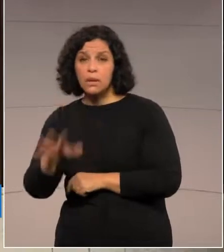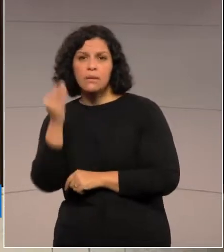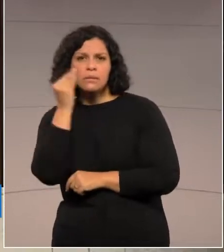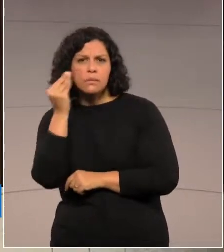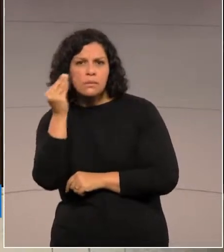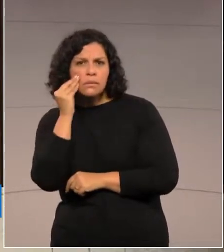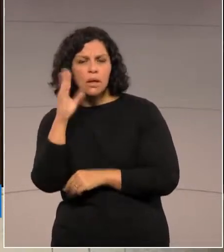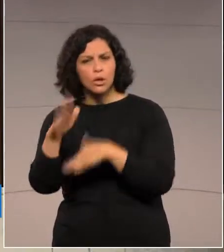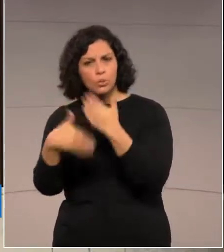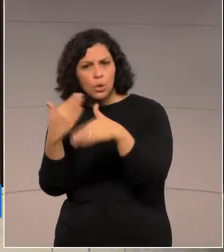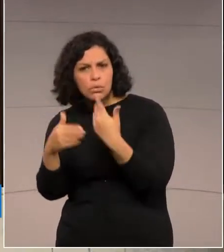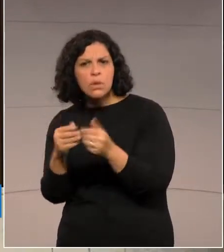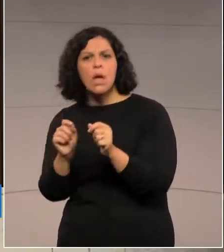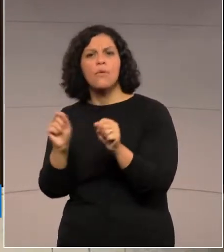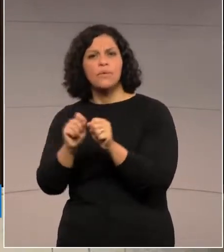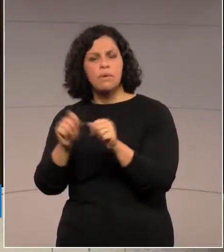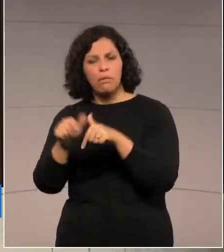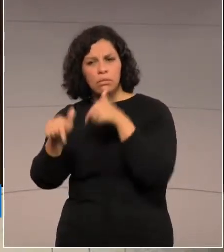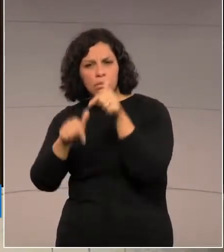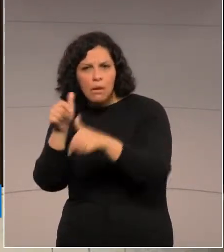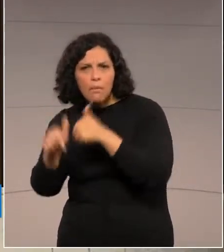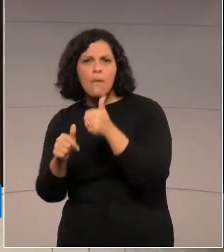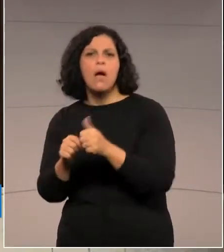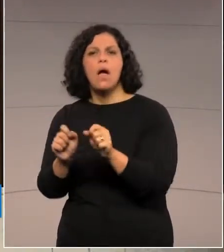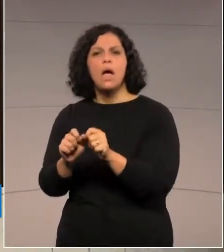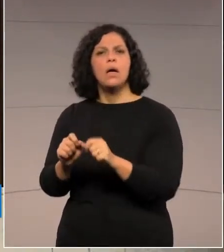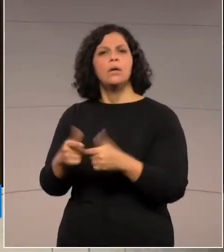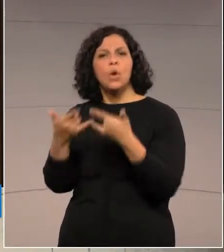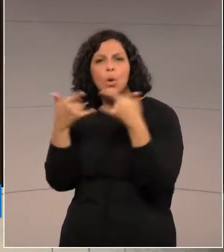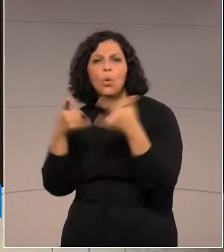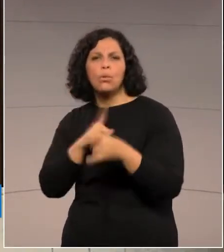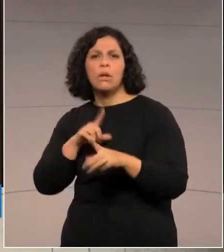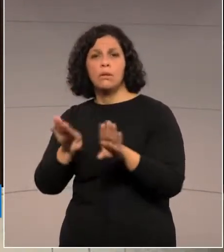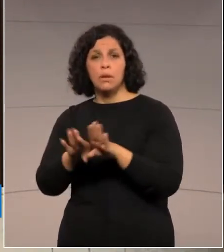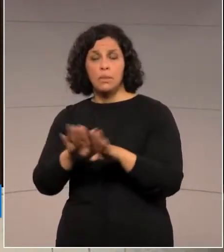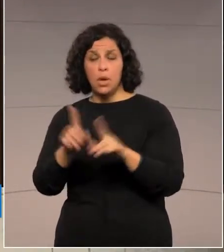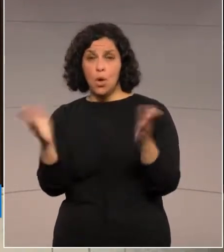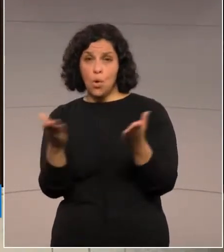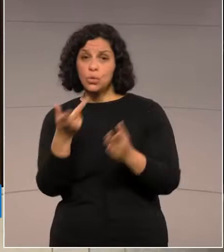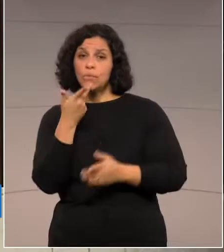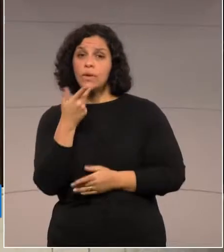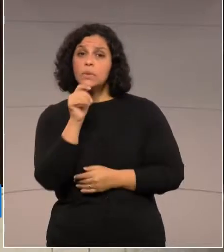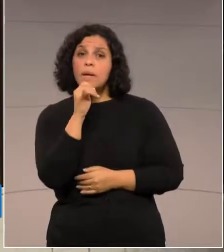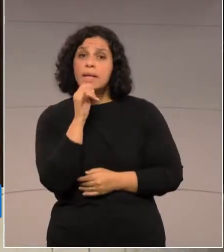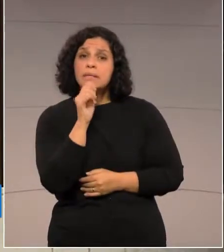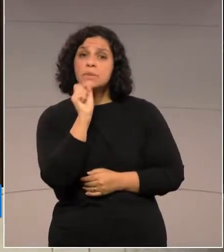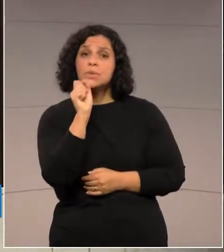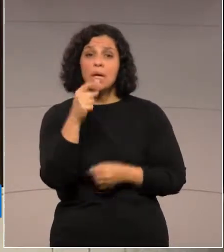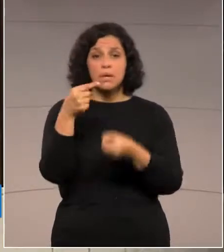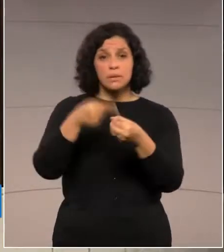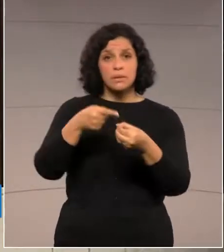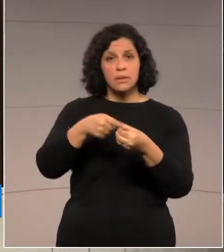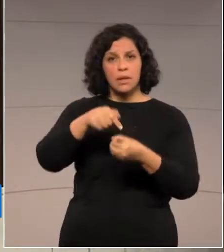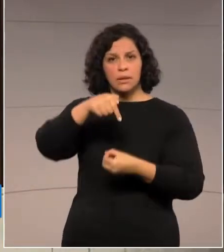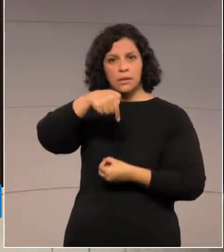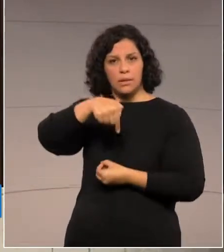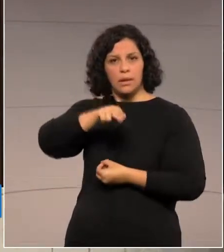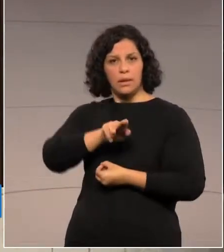produzir, gerar emprego, gerar renda. Eu estou citando aqui hoje o exemplo de que tandinha